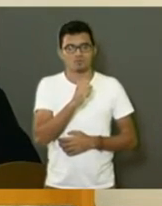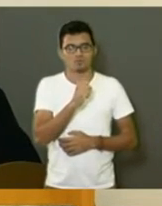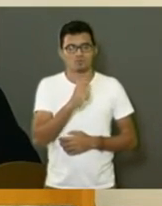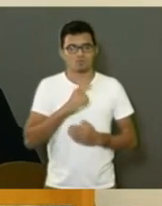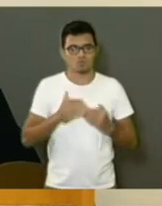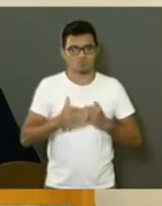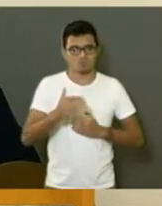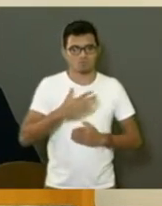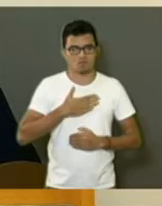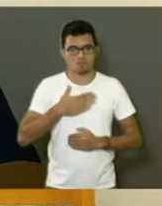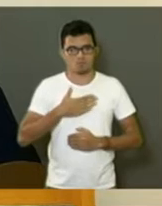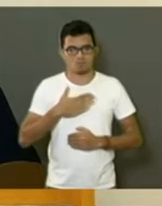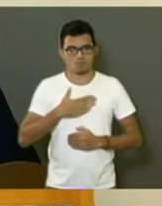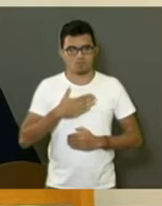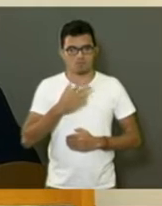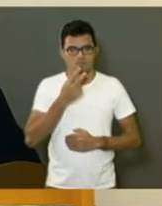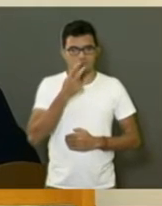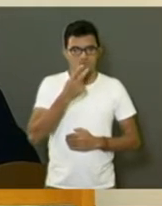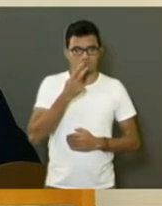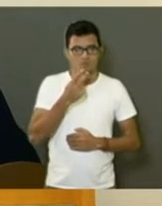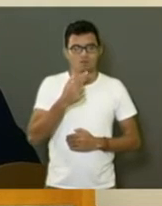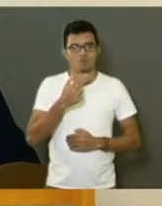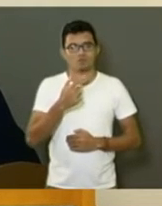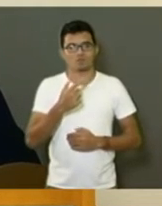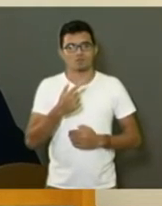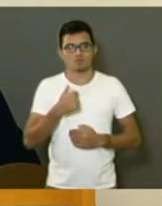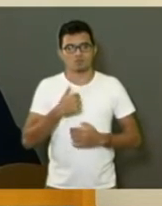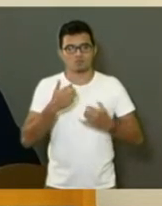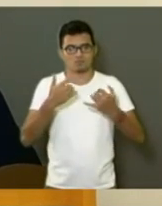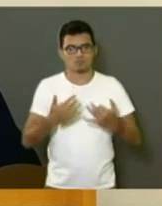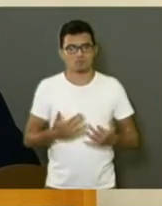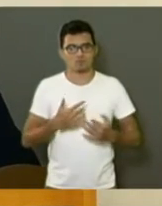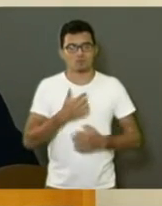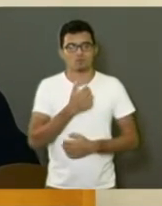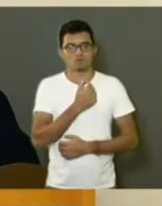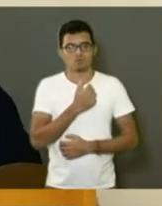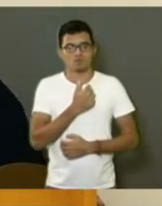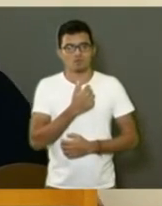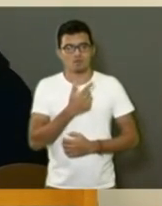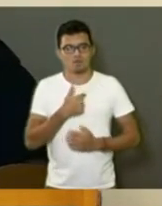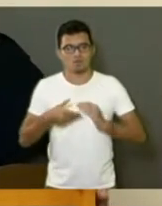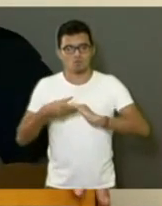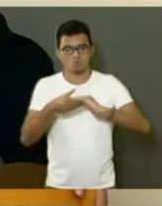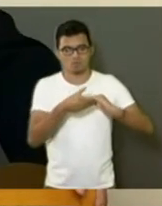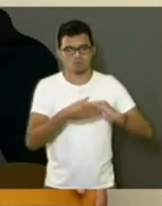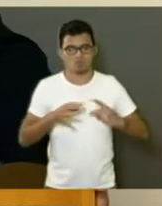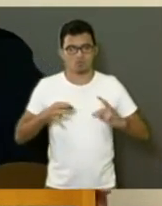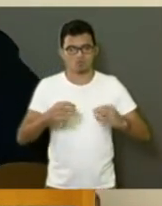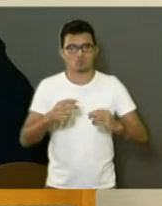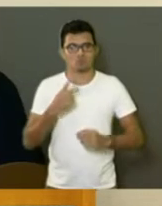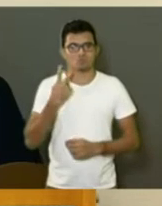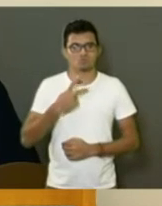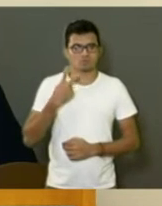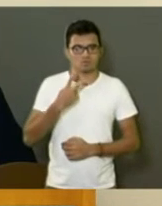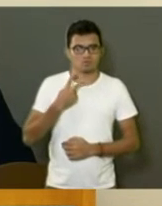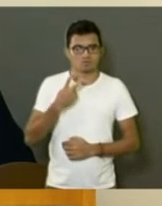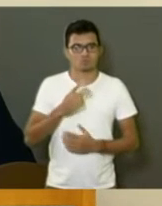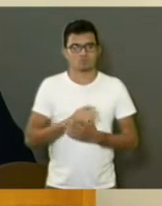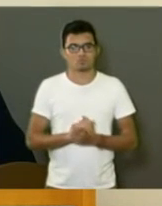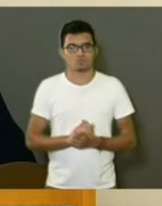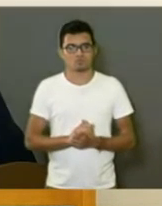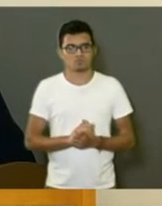fala, fazer uma saudação a todos os vereadores, em especial